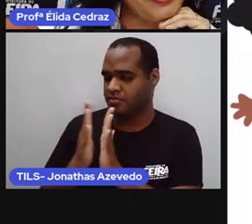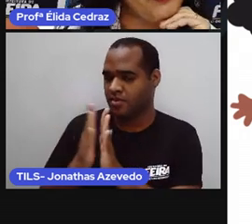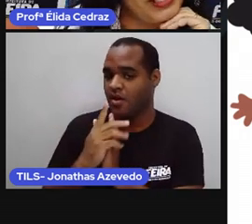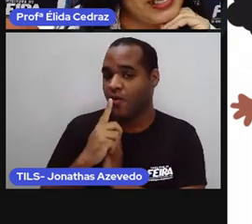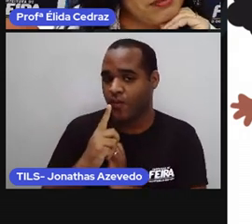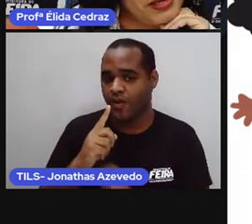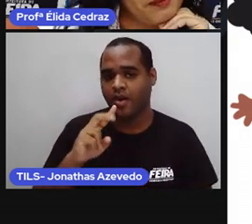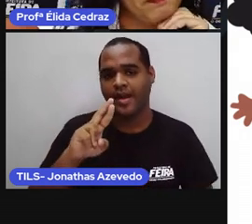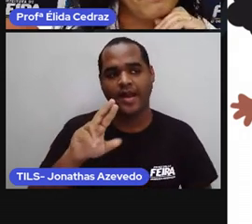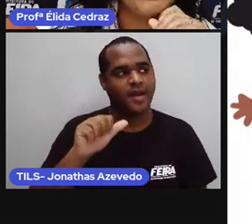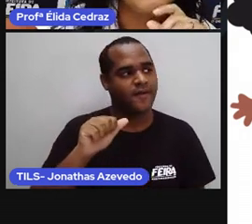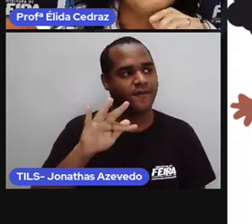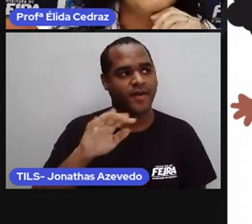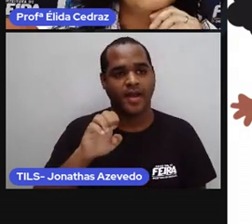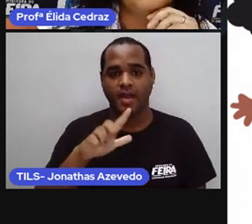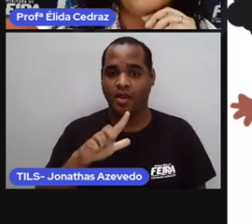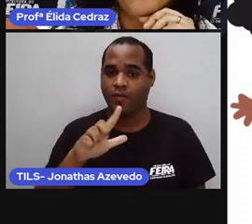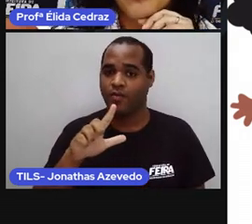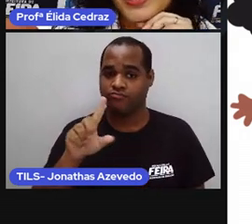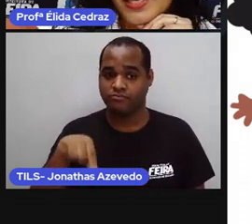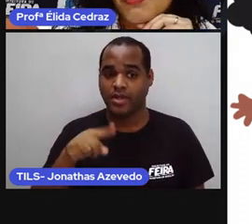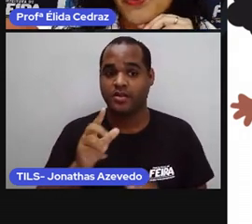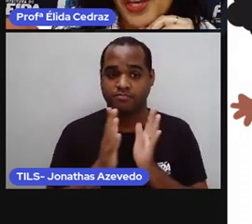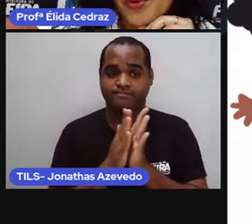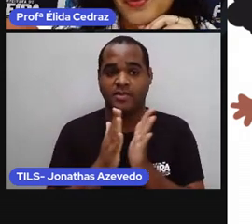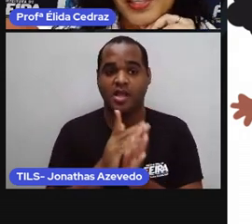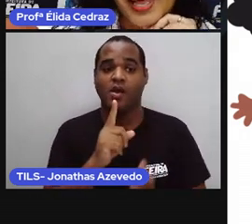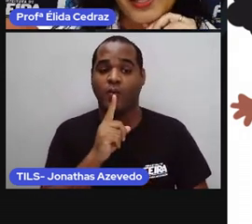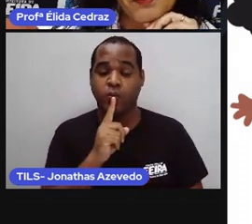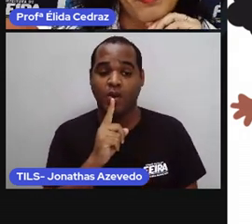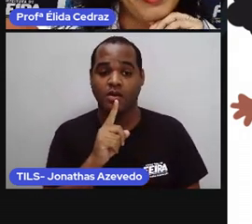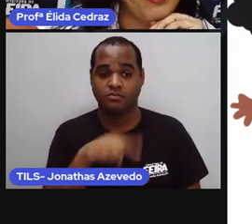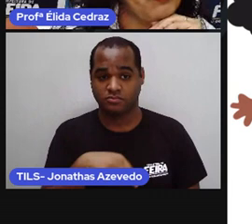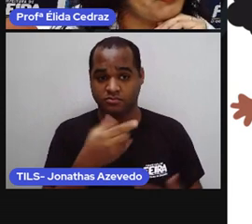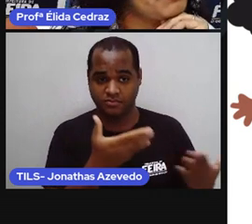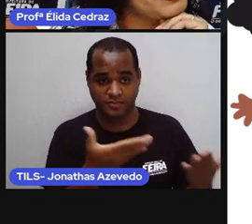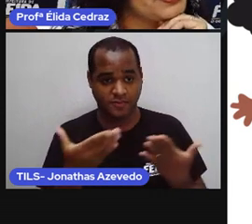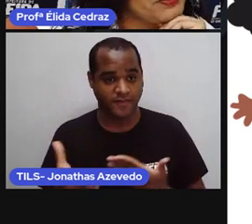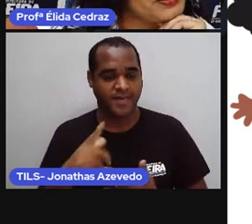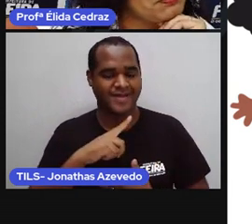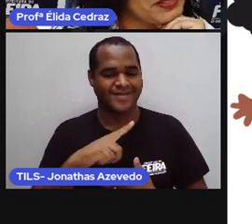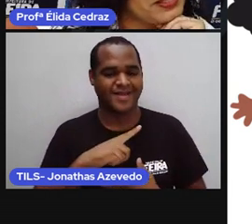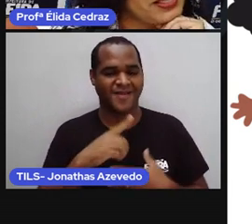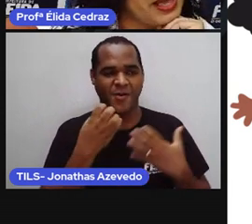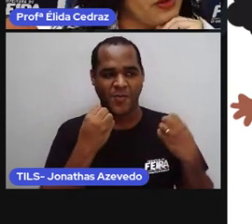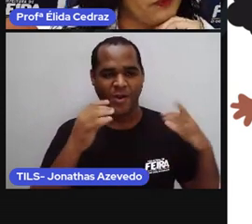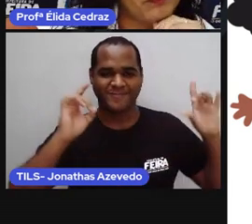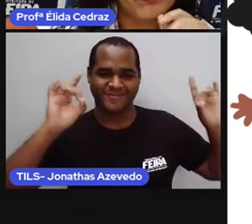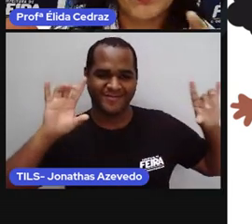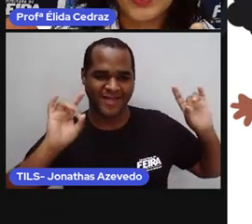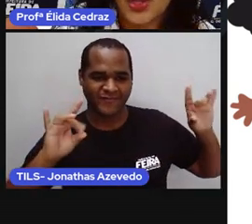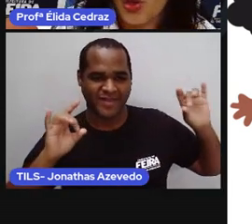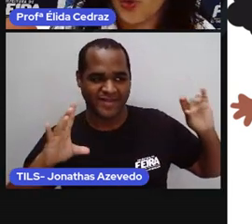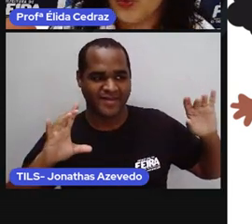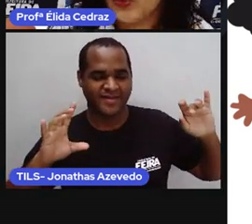Rafael Lima. Você foi convidado para uma missão especial.